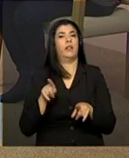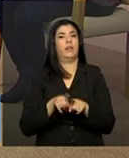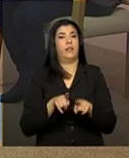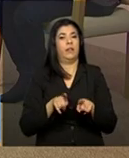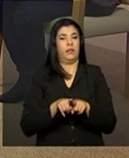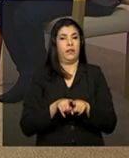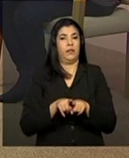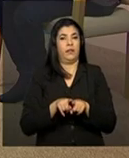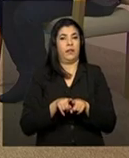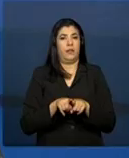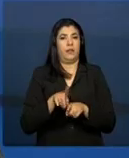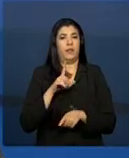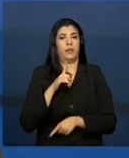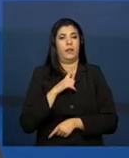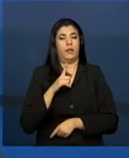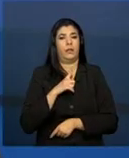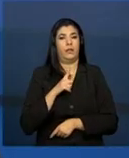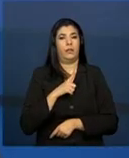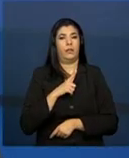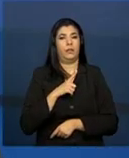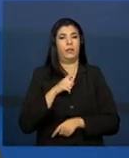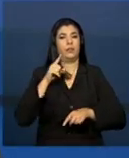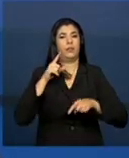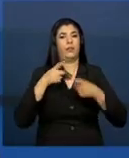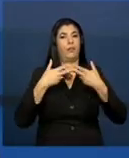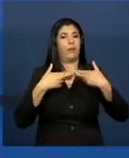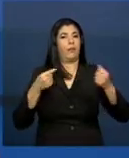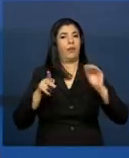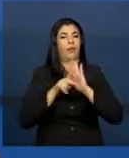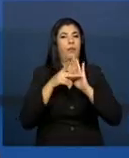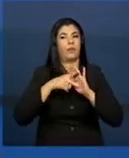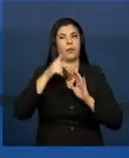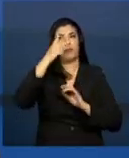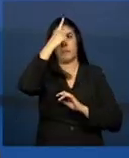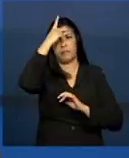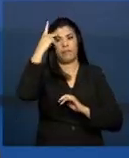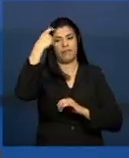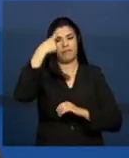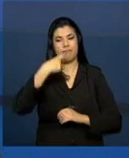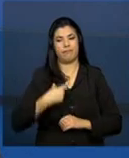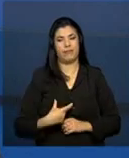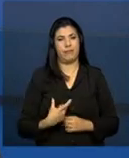nós temos o aspecto do ser humano que utiliza esse sistema.